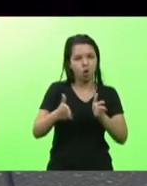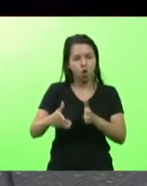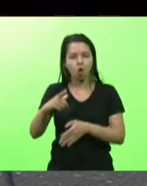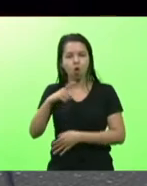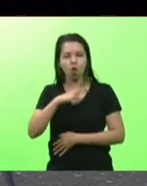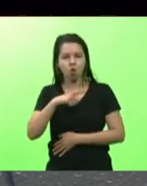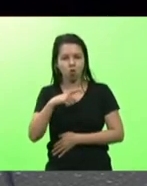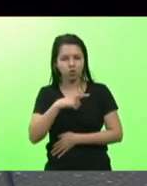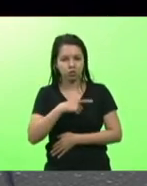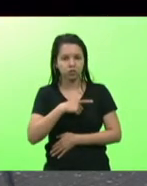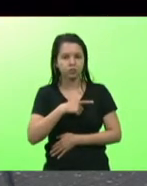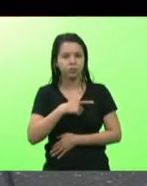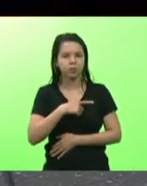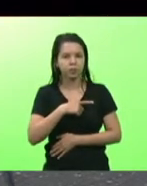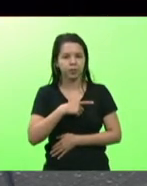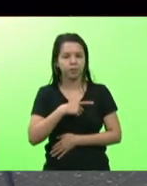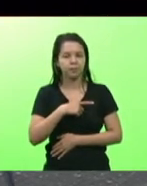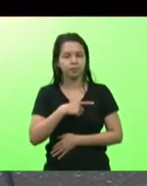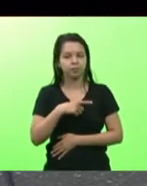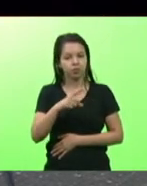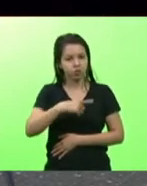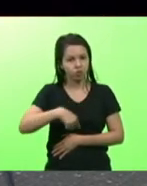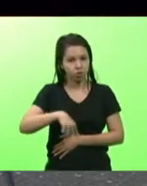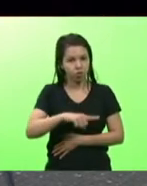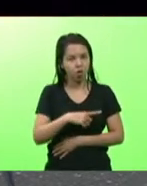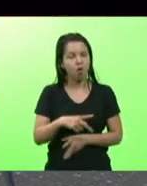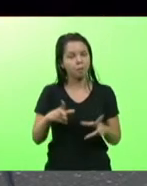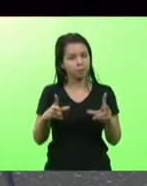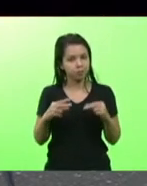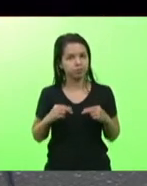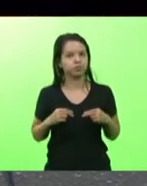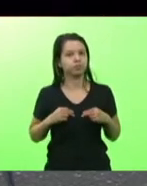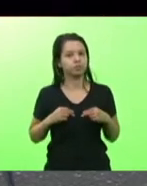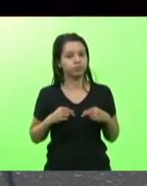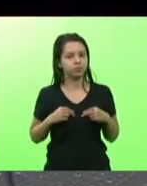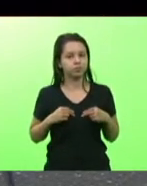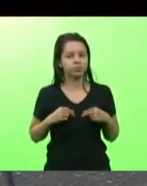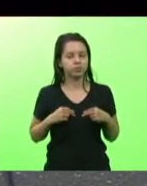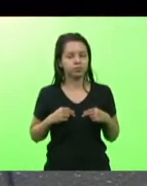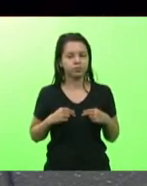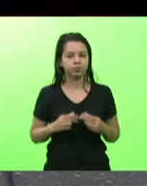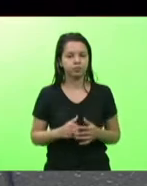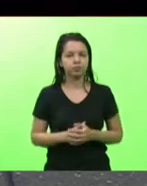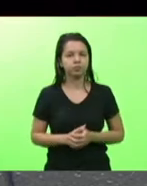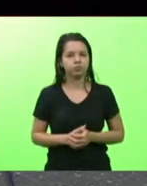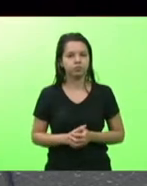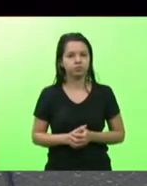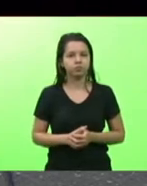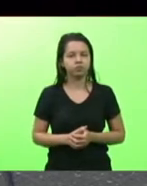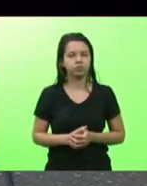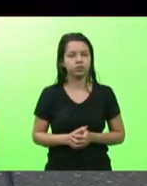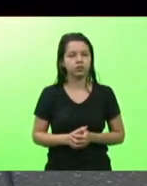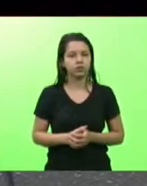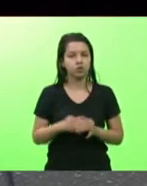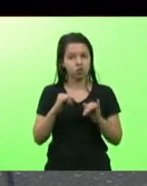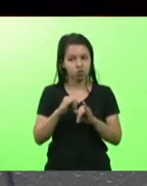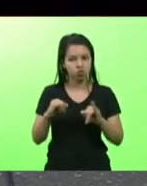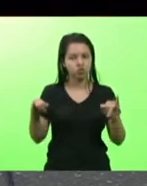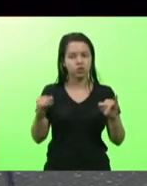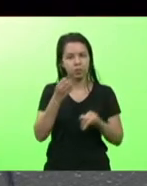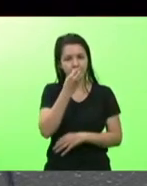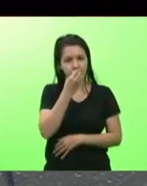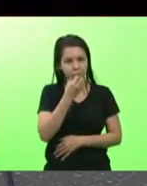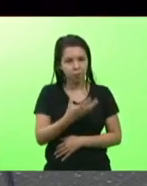mas nós merecíamos receber uma notícia tão alviçareira quanto